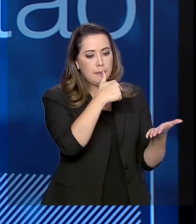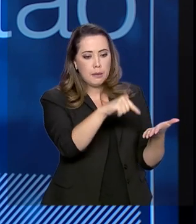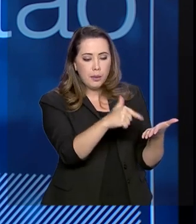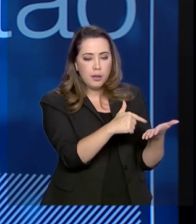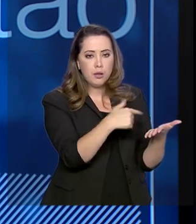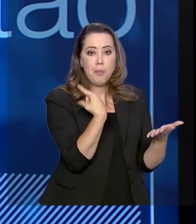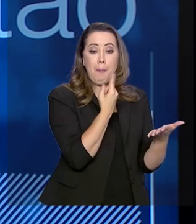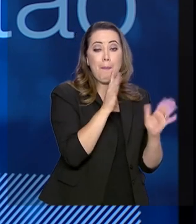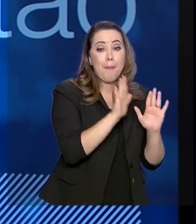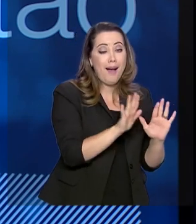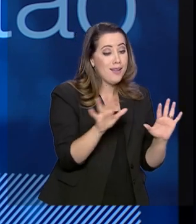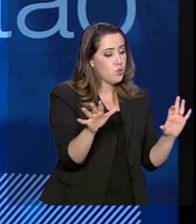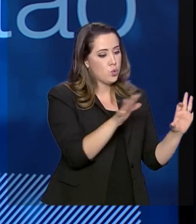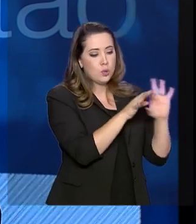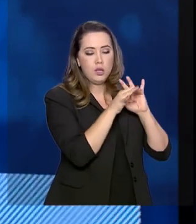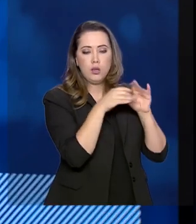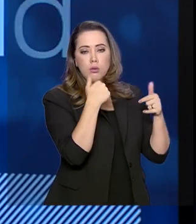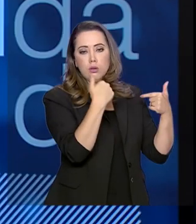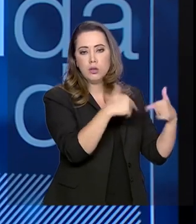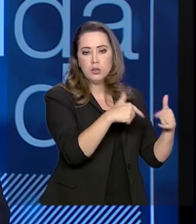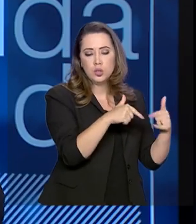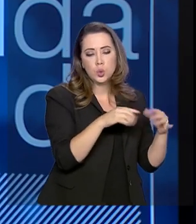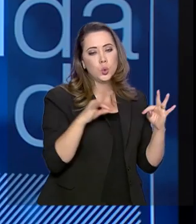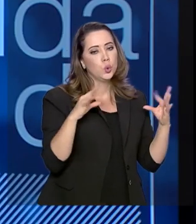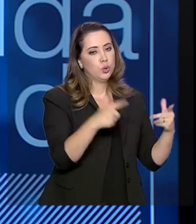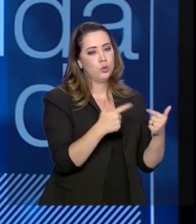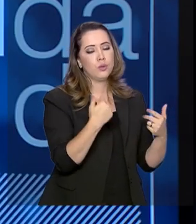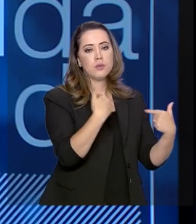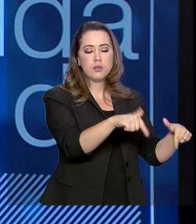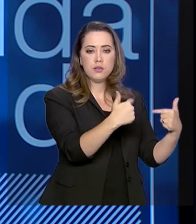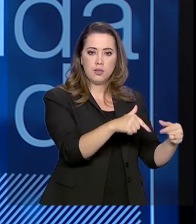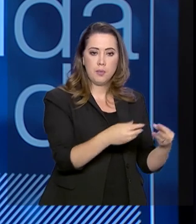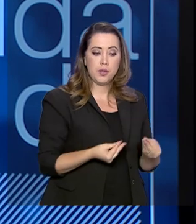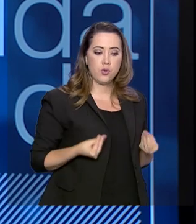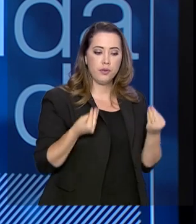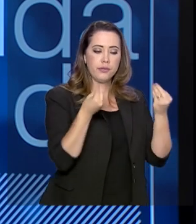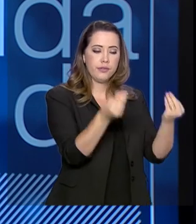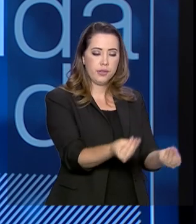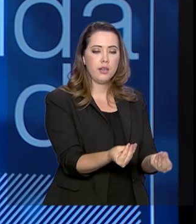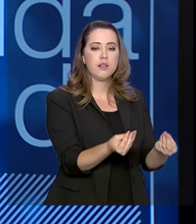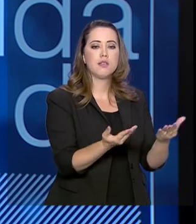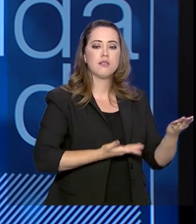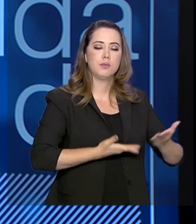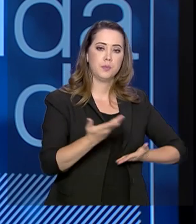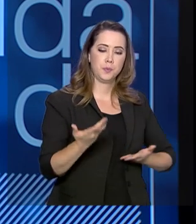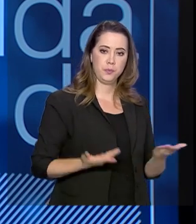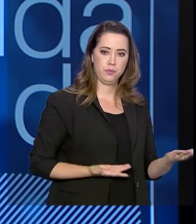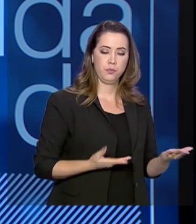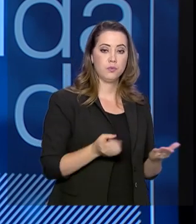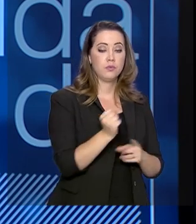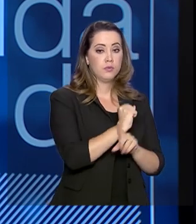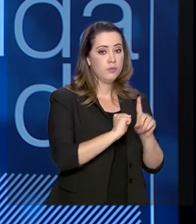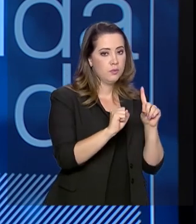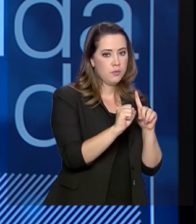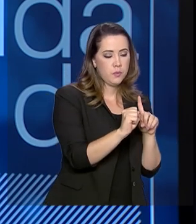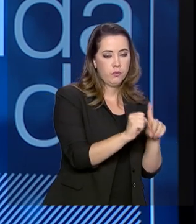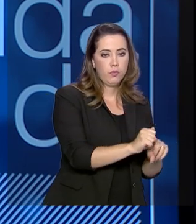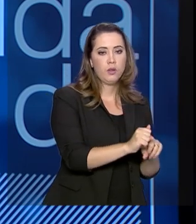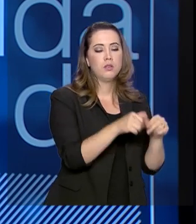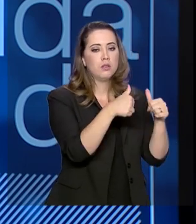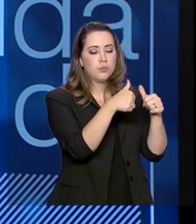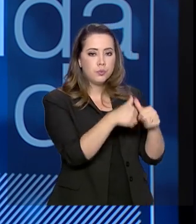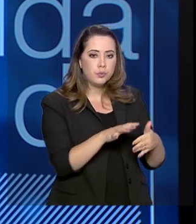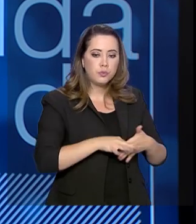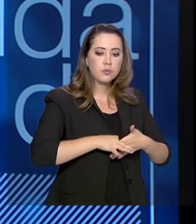sinergia. Todos os chamados processos finalísticos, que são aqueles que entregam serviços à sociedade, eles estão